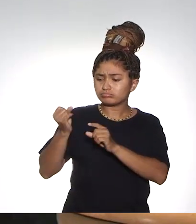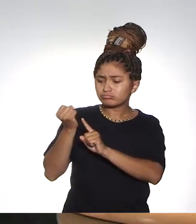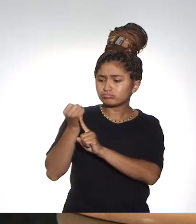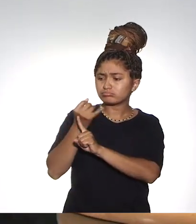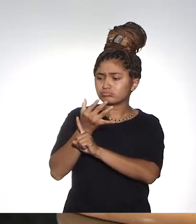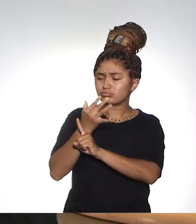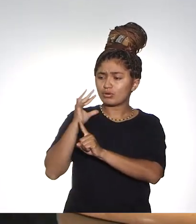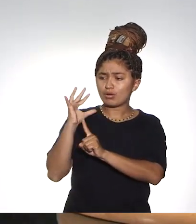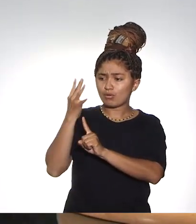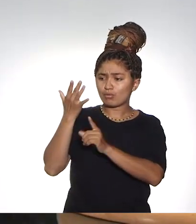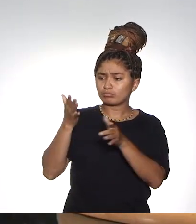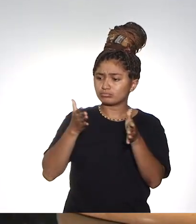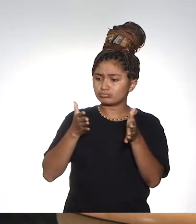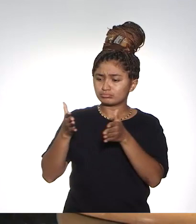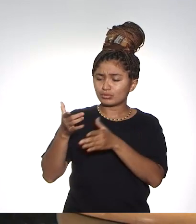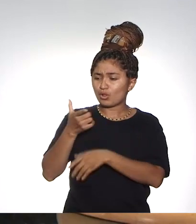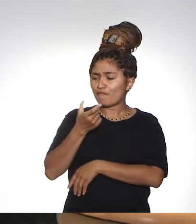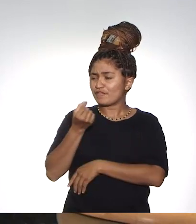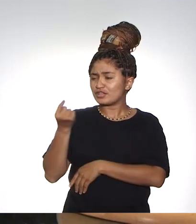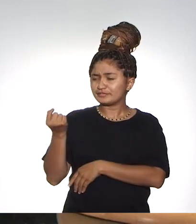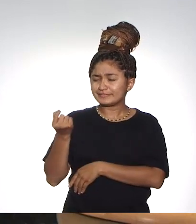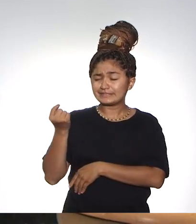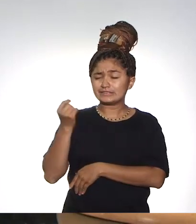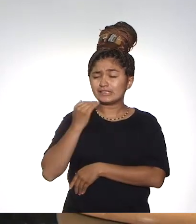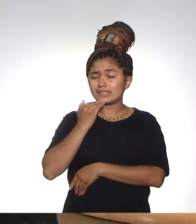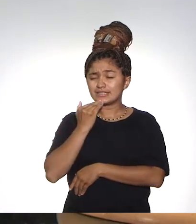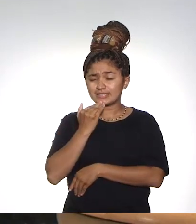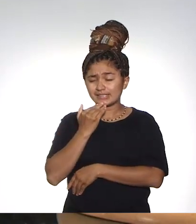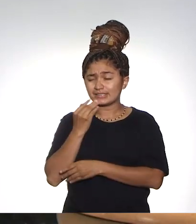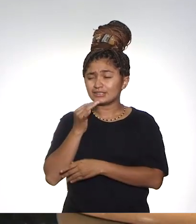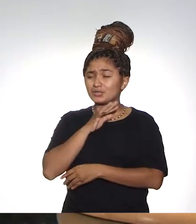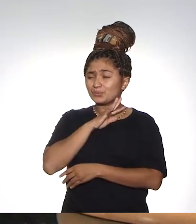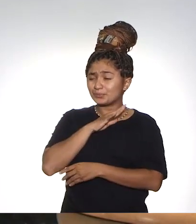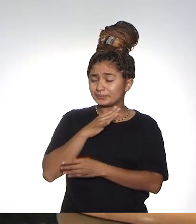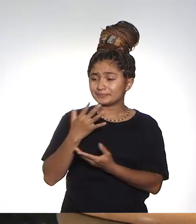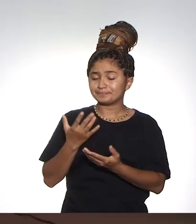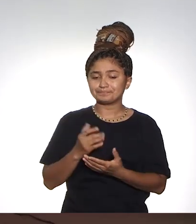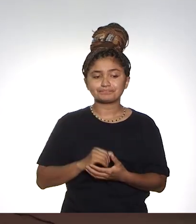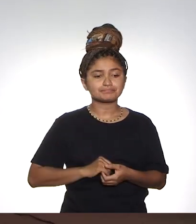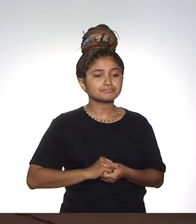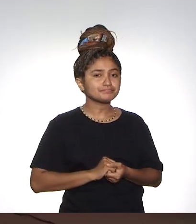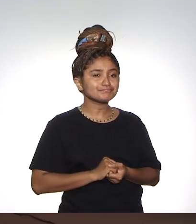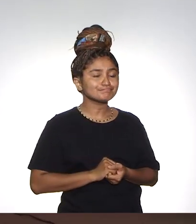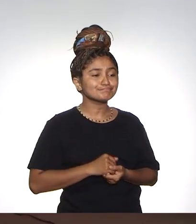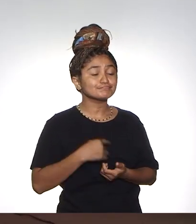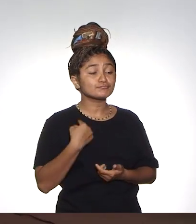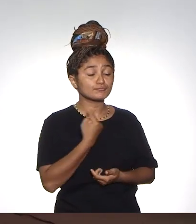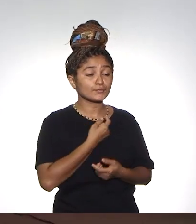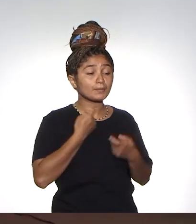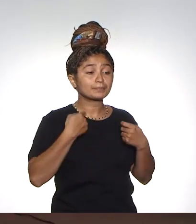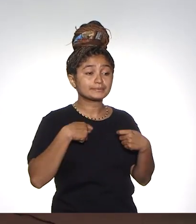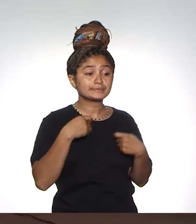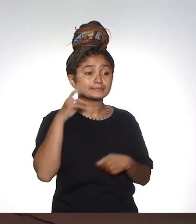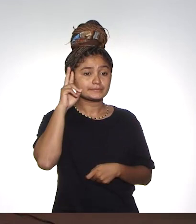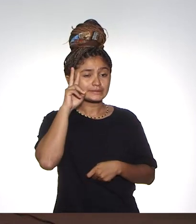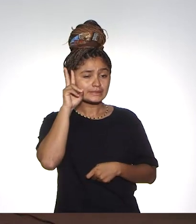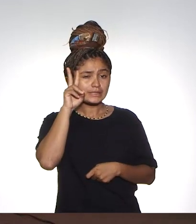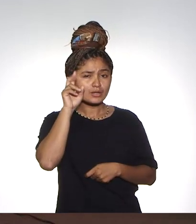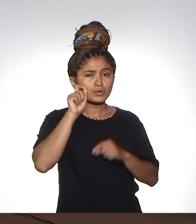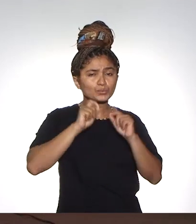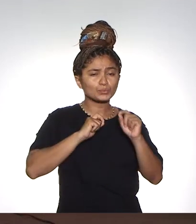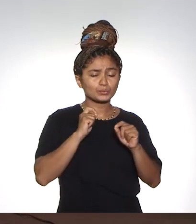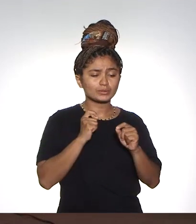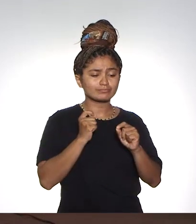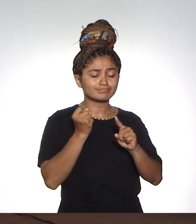sobre essas ações de extensão que foram realizadas durante este ano, tão atípico para a gente? Nós temos que lembrar que